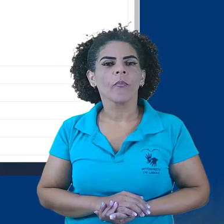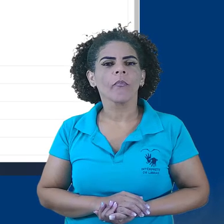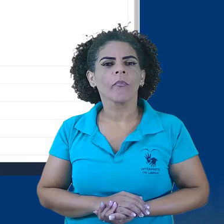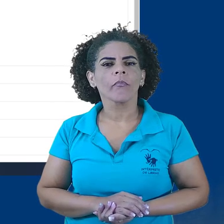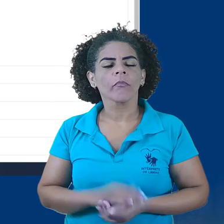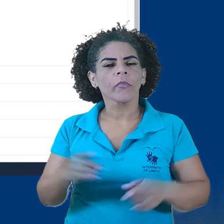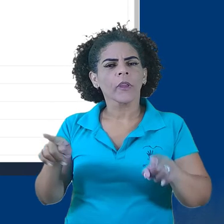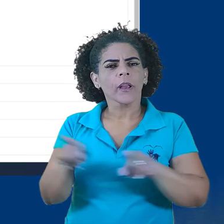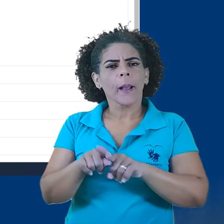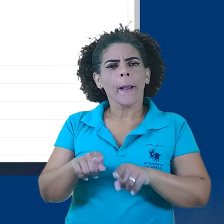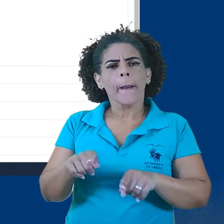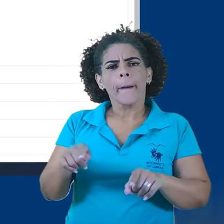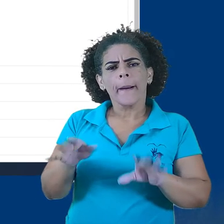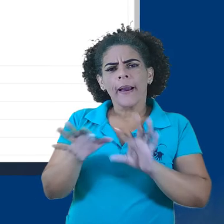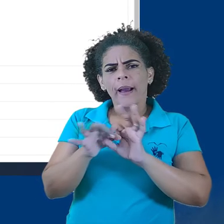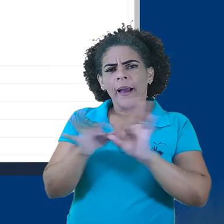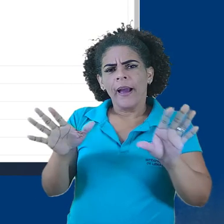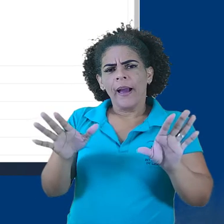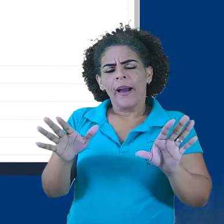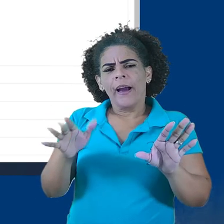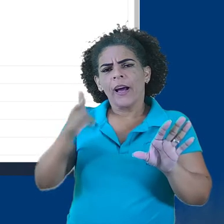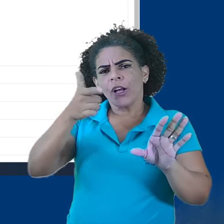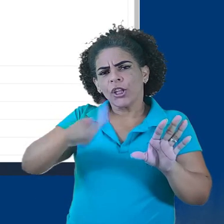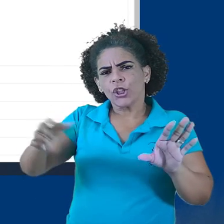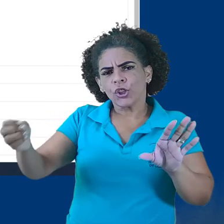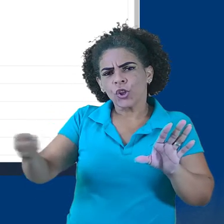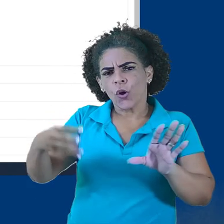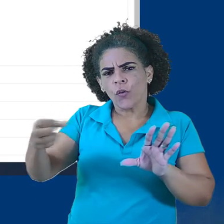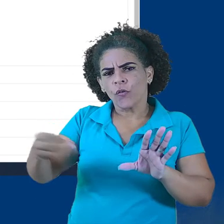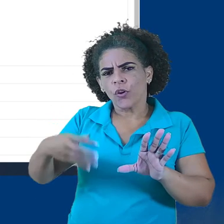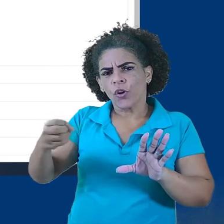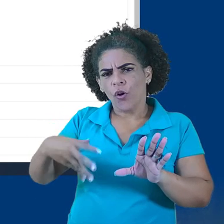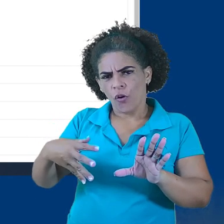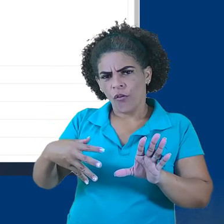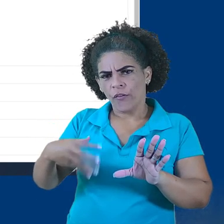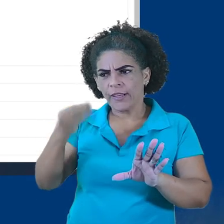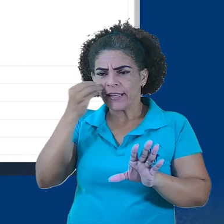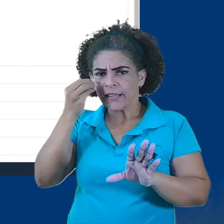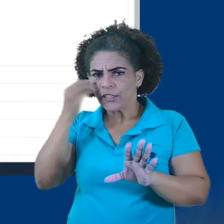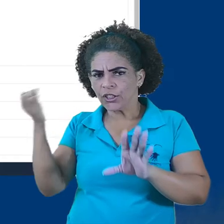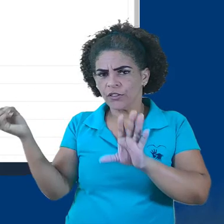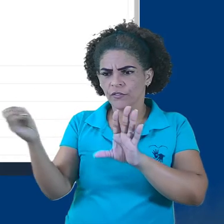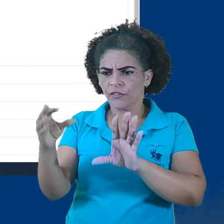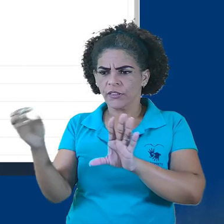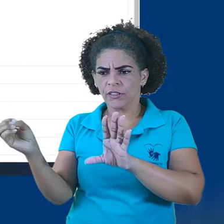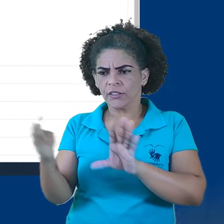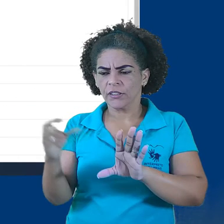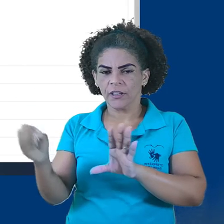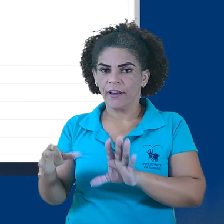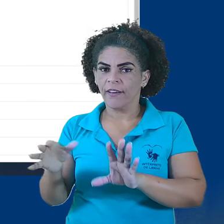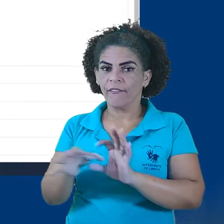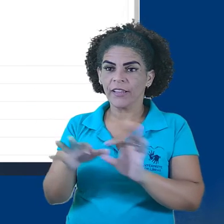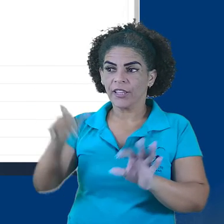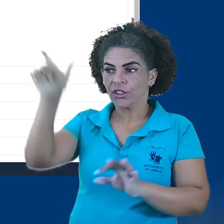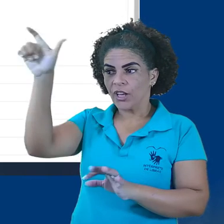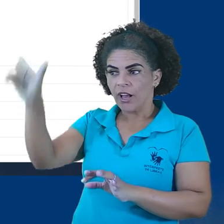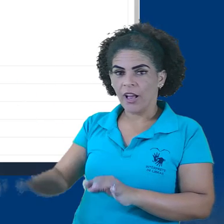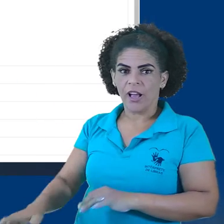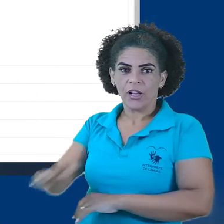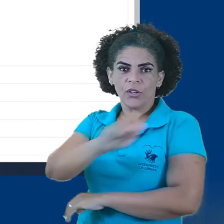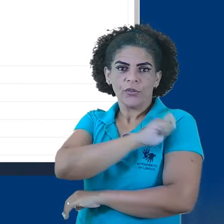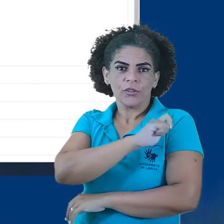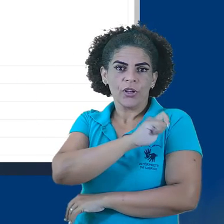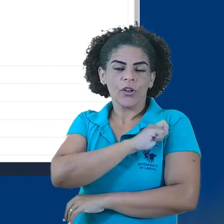pelo professor. Permitir que tentativas ser reabertas manualmente, no caso, vai